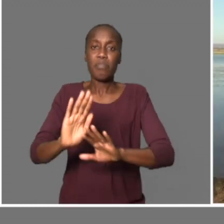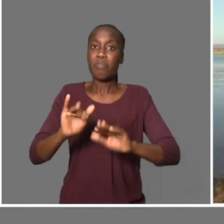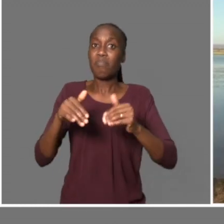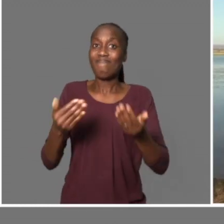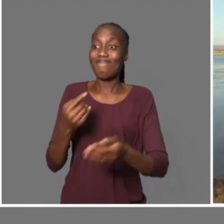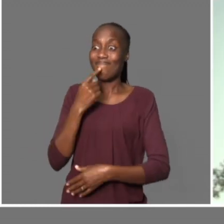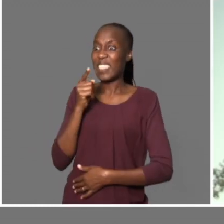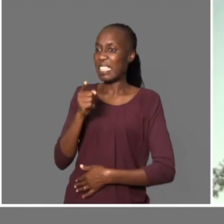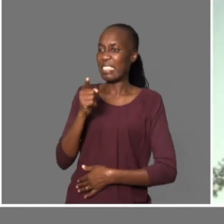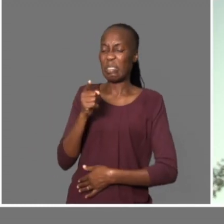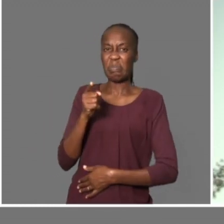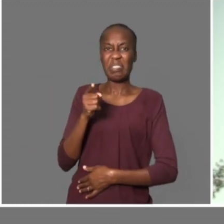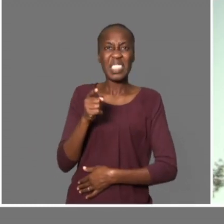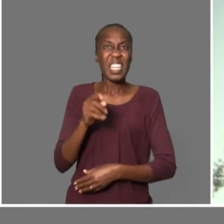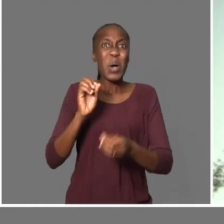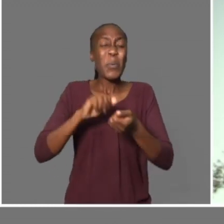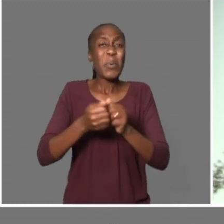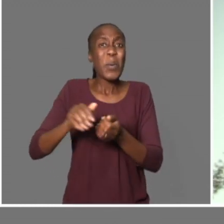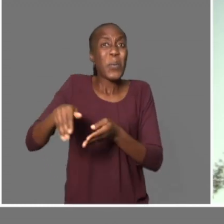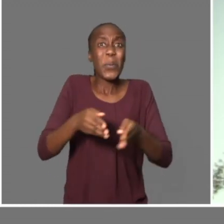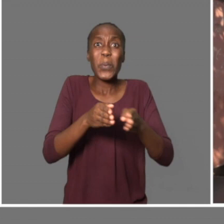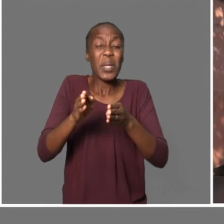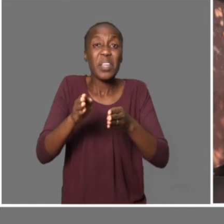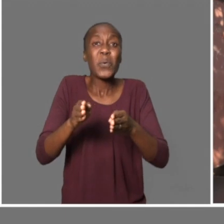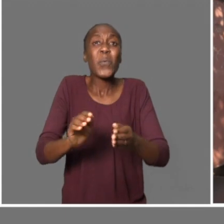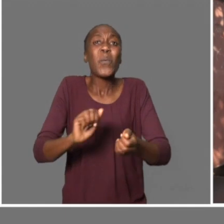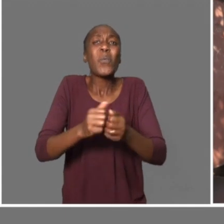da falta de peixe naquela região do país.